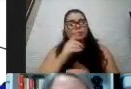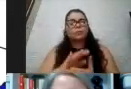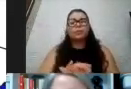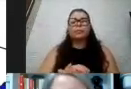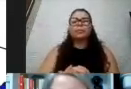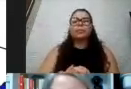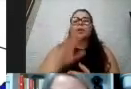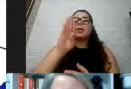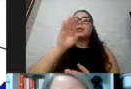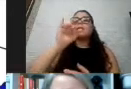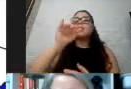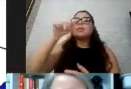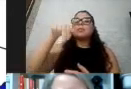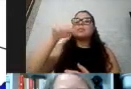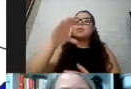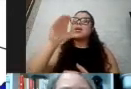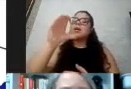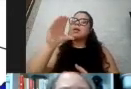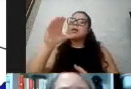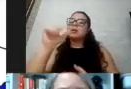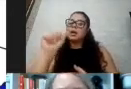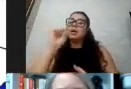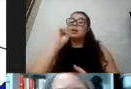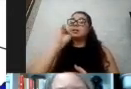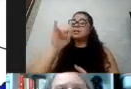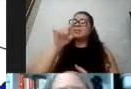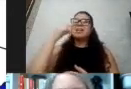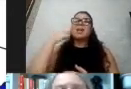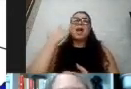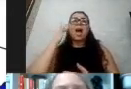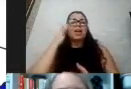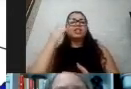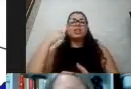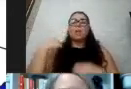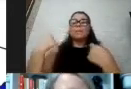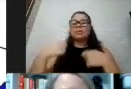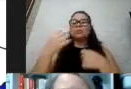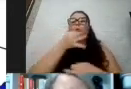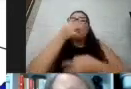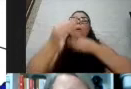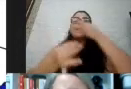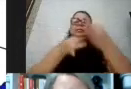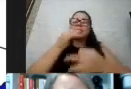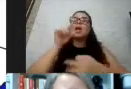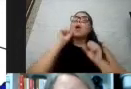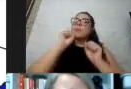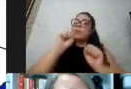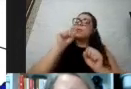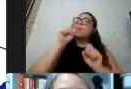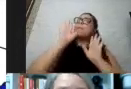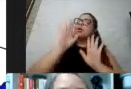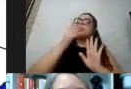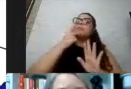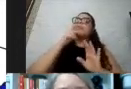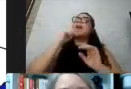você ache que eu precise comentar algum outro assunto que eu estou passando, você pode me interromper, tá